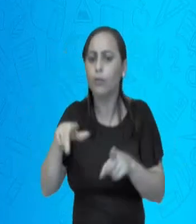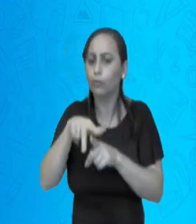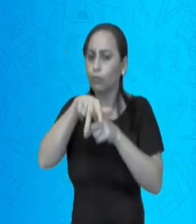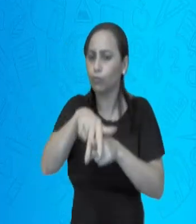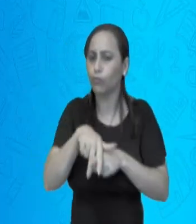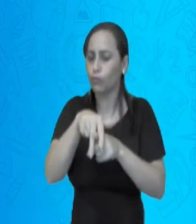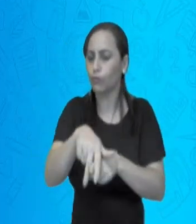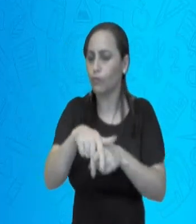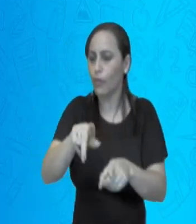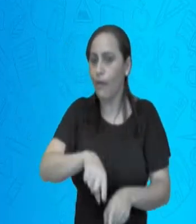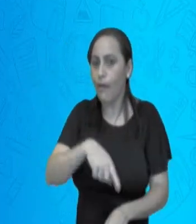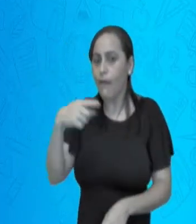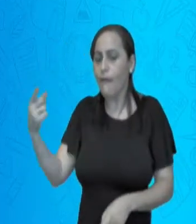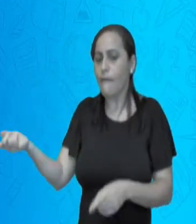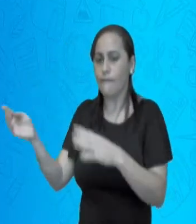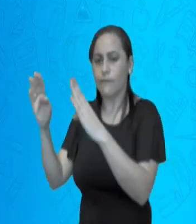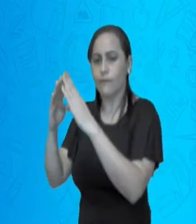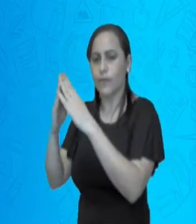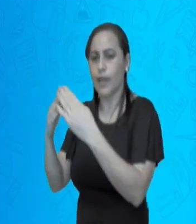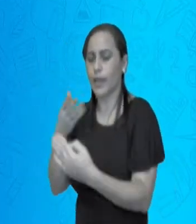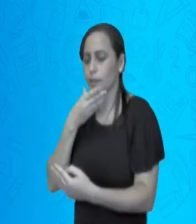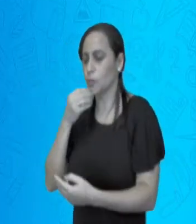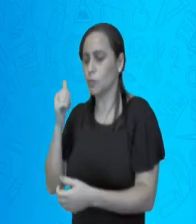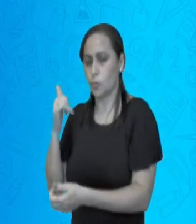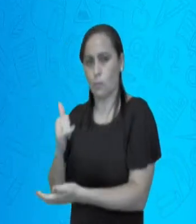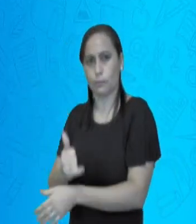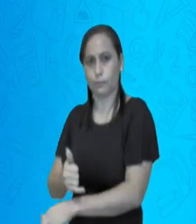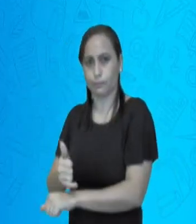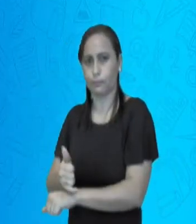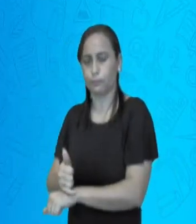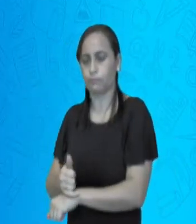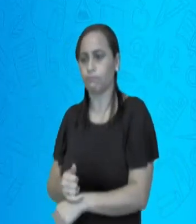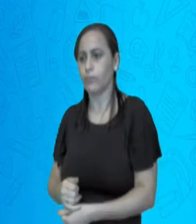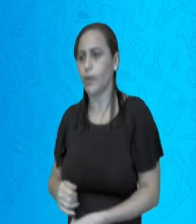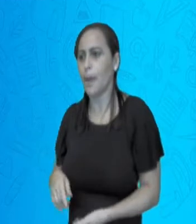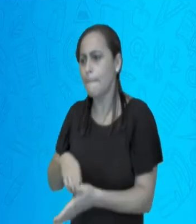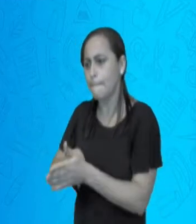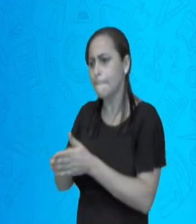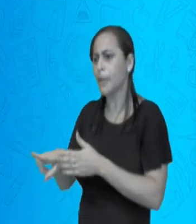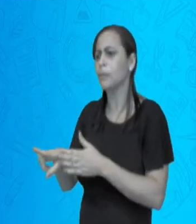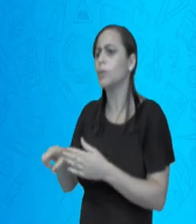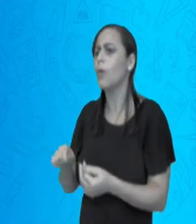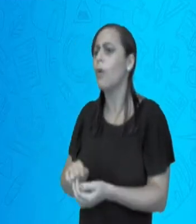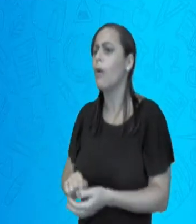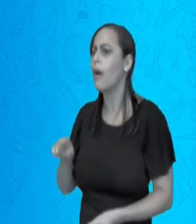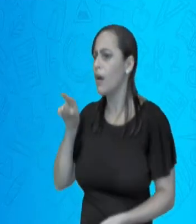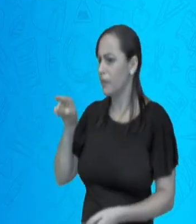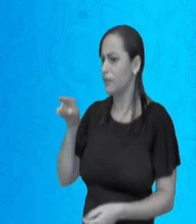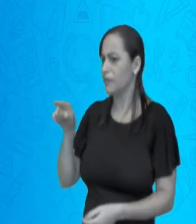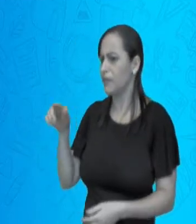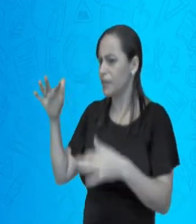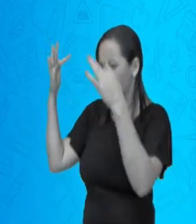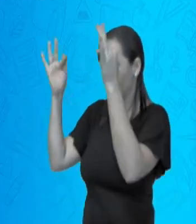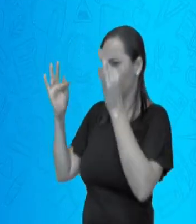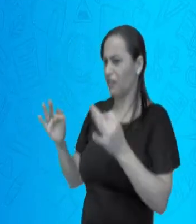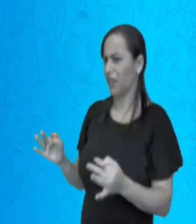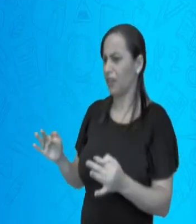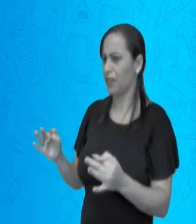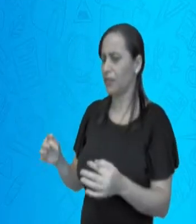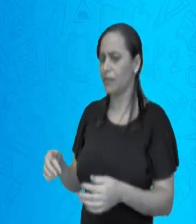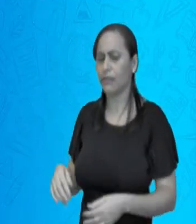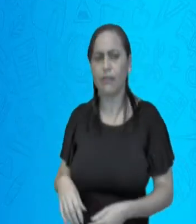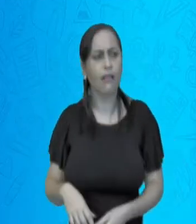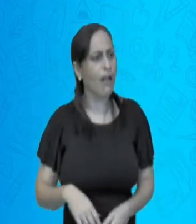Chegando lá, procurou o ferreiro. Quando chegou no ferreiro, já foi logo perguntando, você é feliz? Aí o ferreiro,